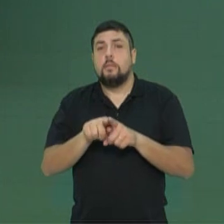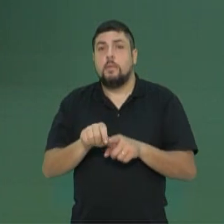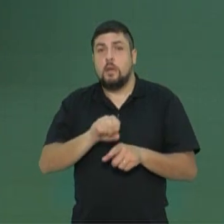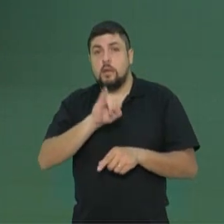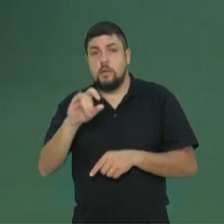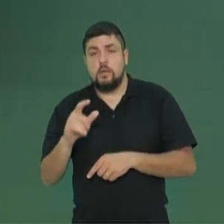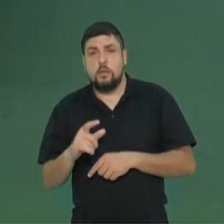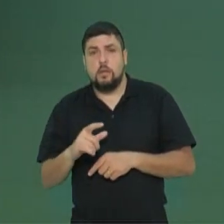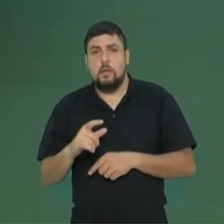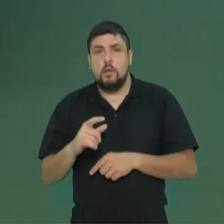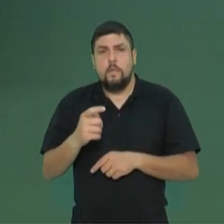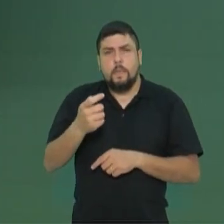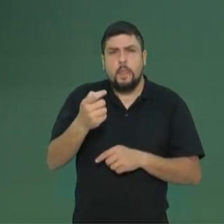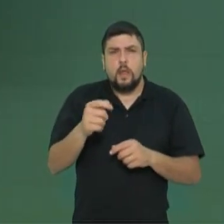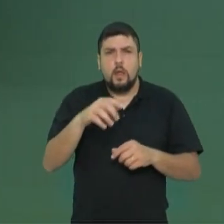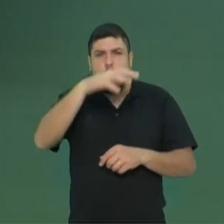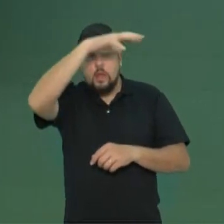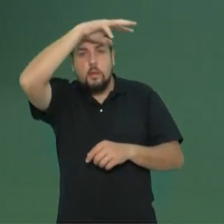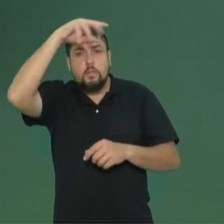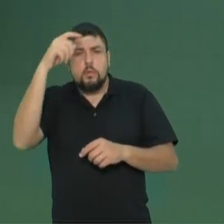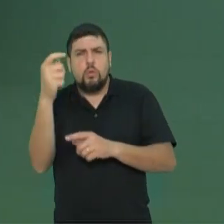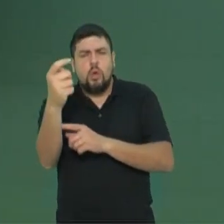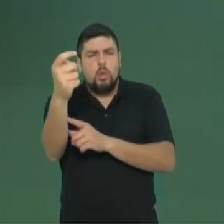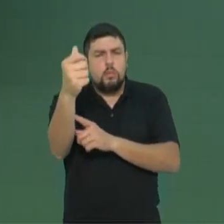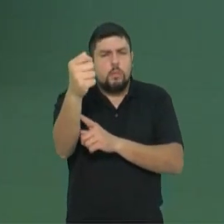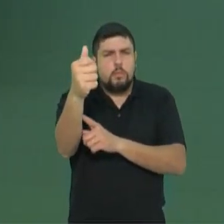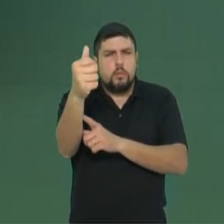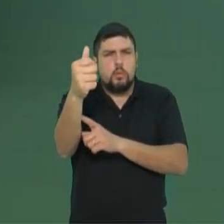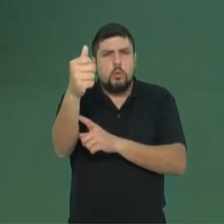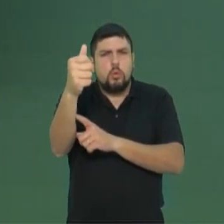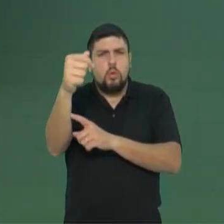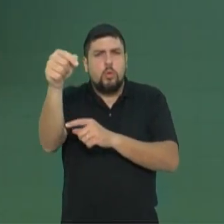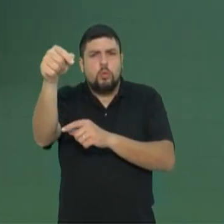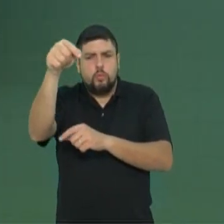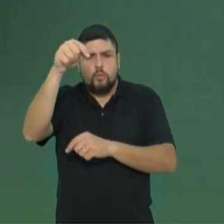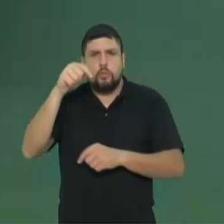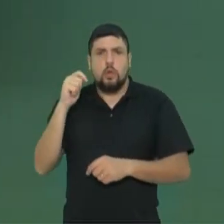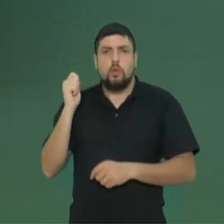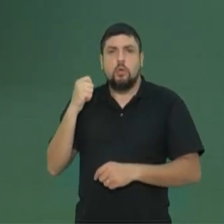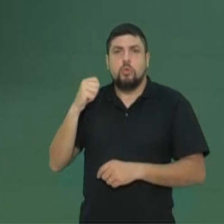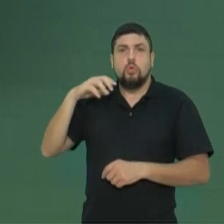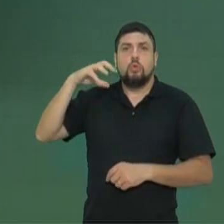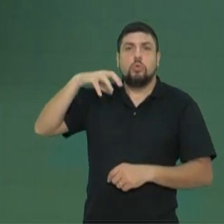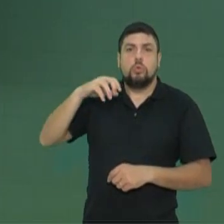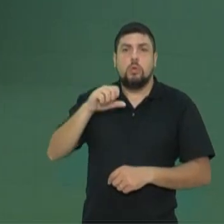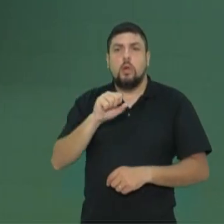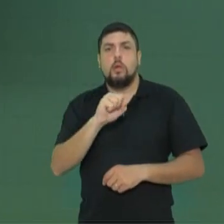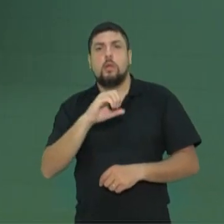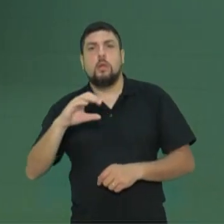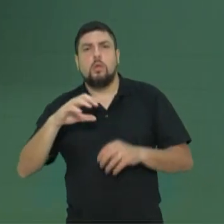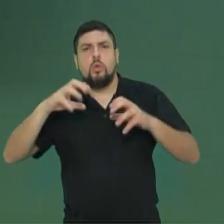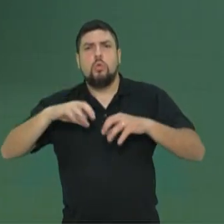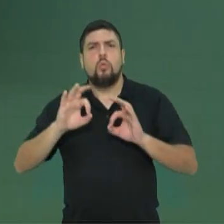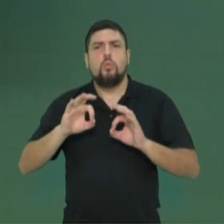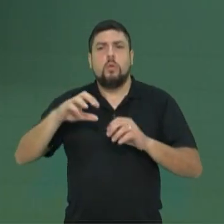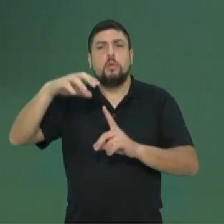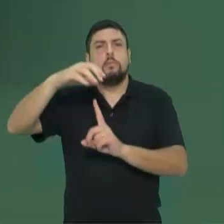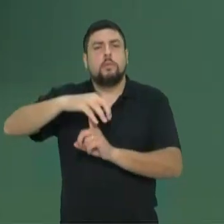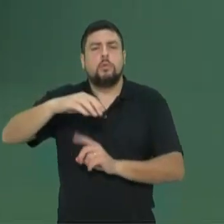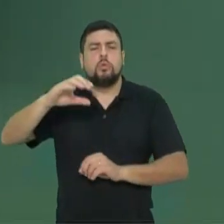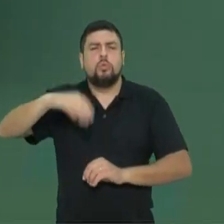menor, ou seja, menos evaporação na Amazônia, menos água, chove no Rio Grande do Sul e em Santa Catarina acaba a água, não chove no Paraná.